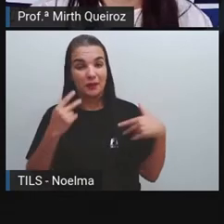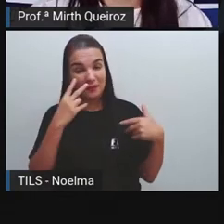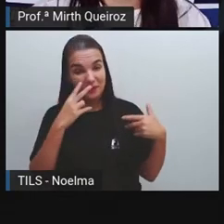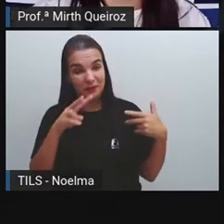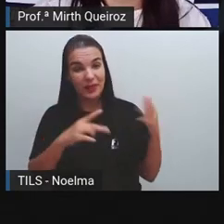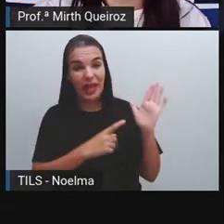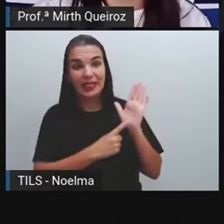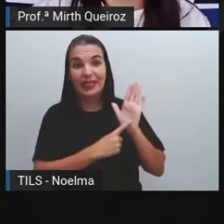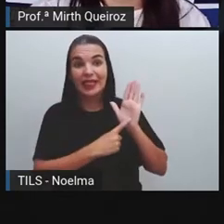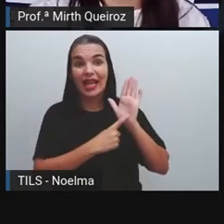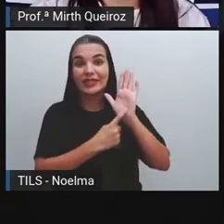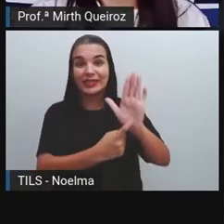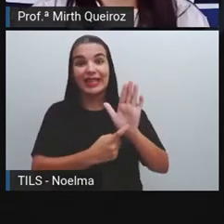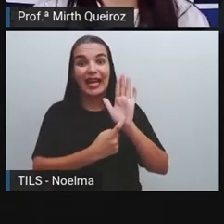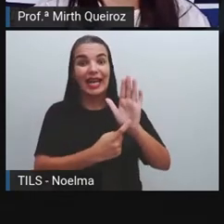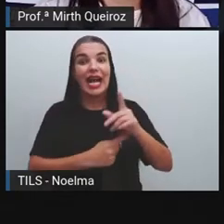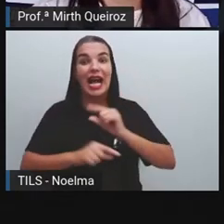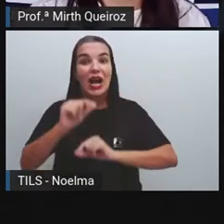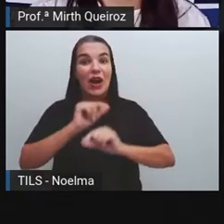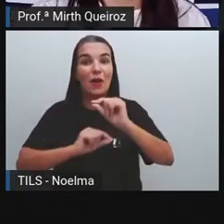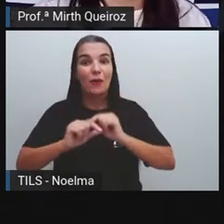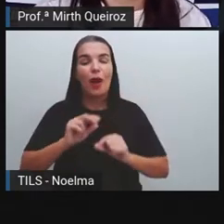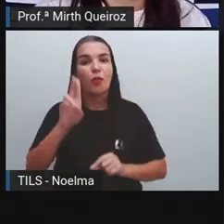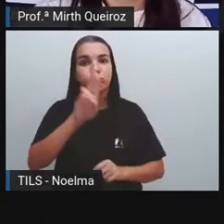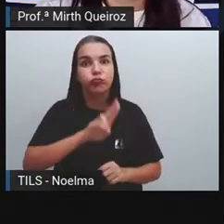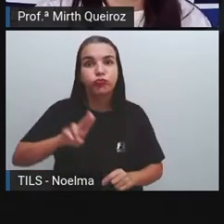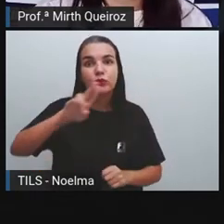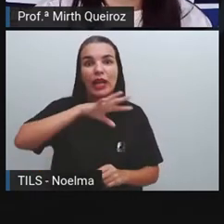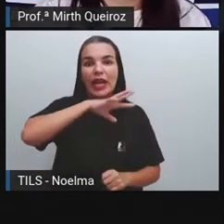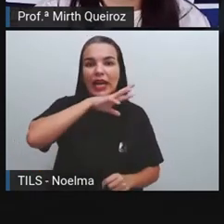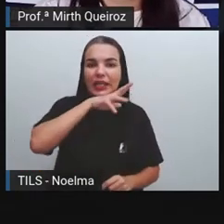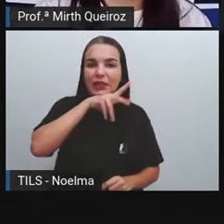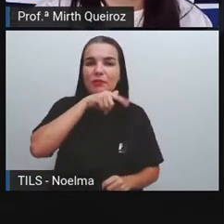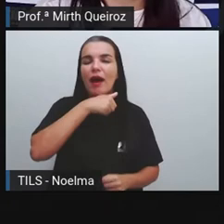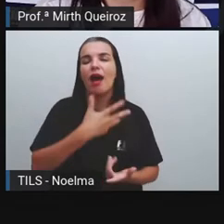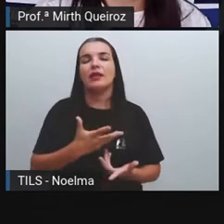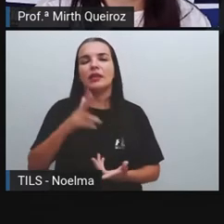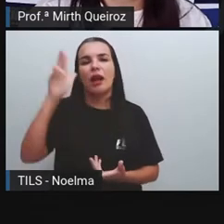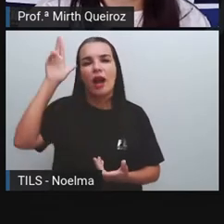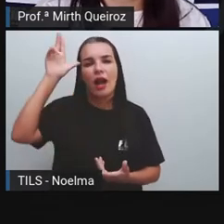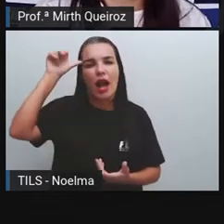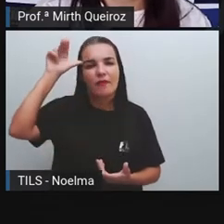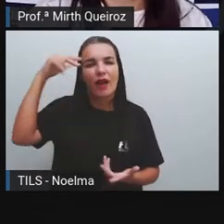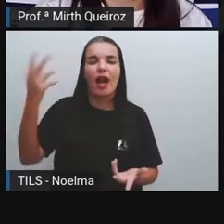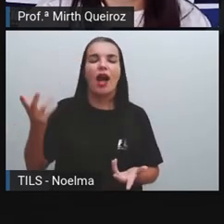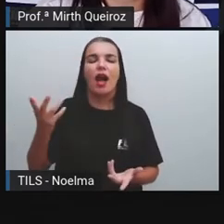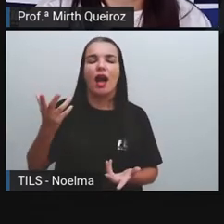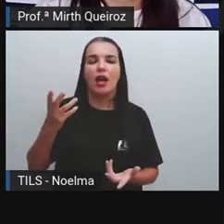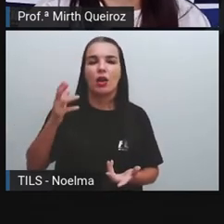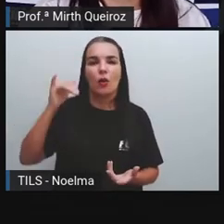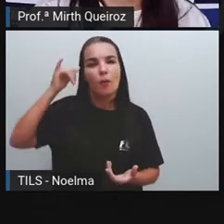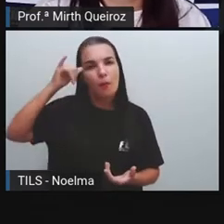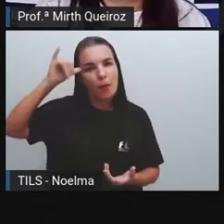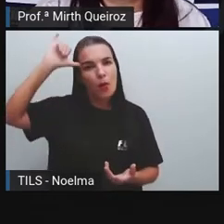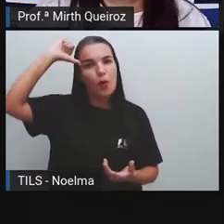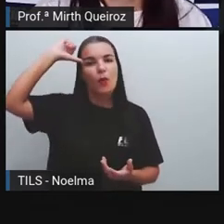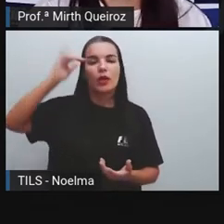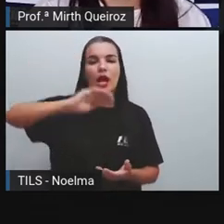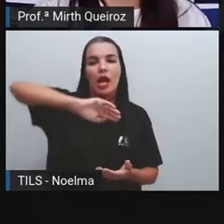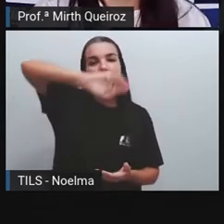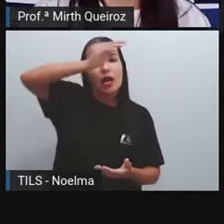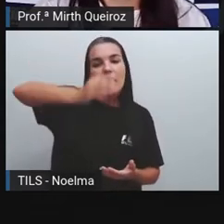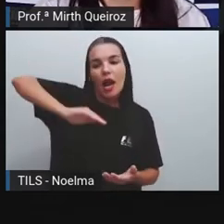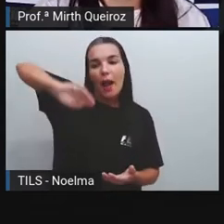desta época o uso de animais, como era o caso do cavalo, do camelo, bois, entre outros, que foram